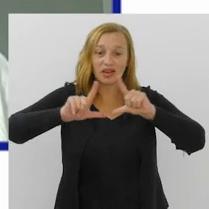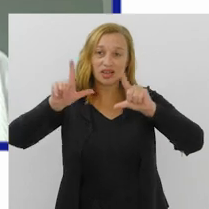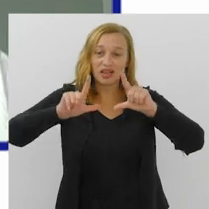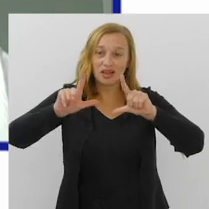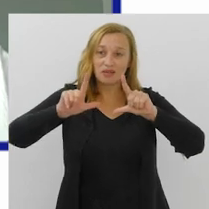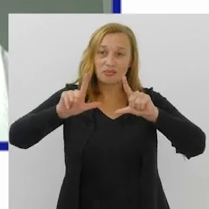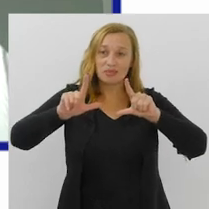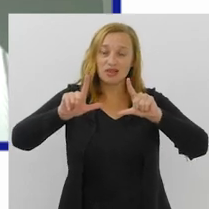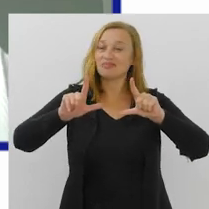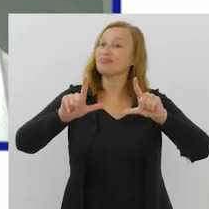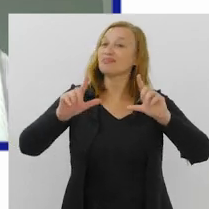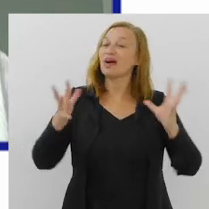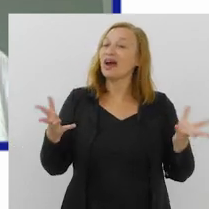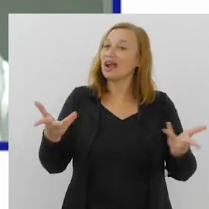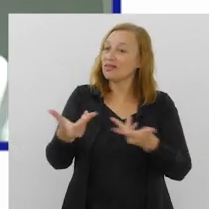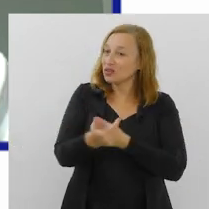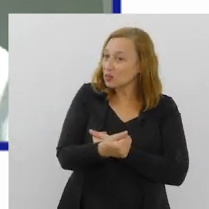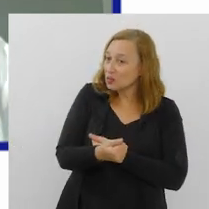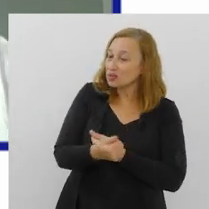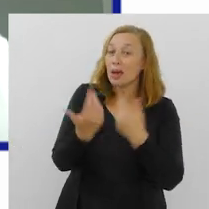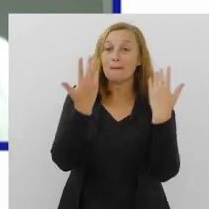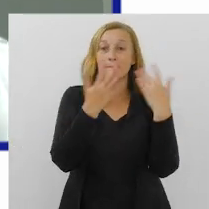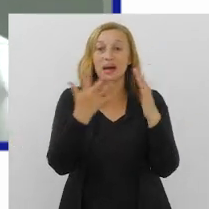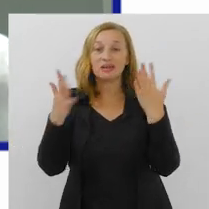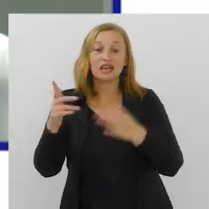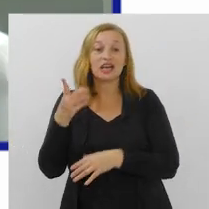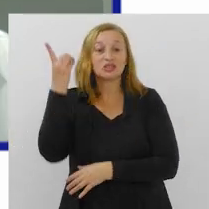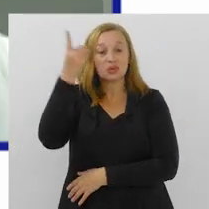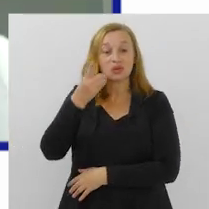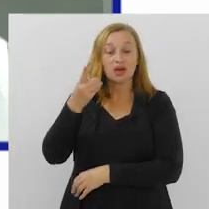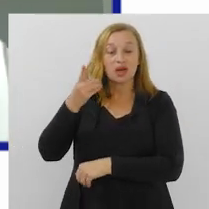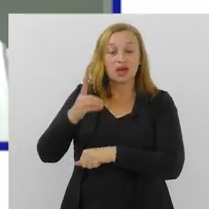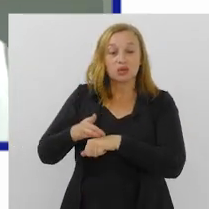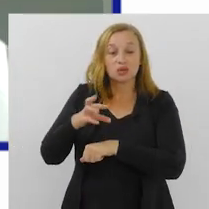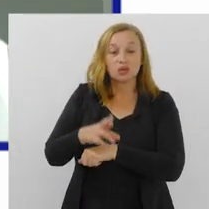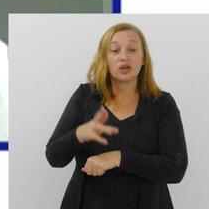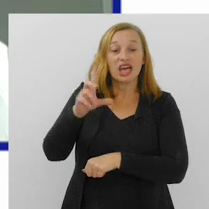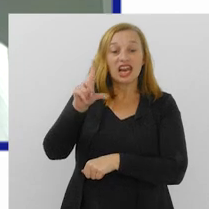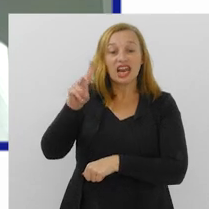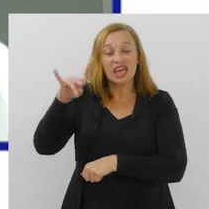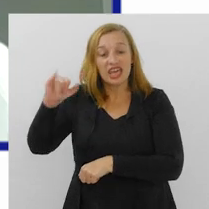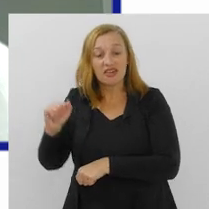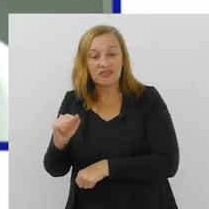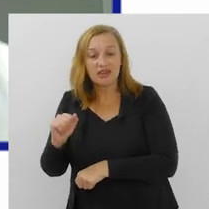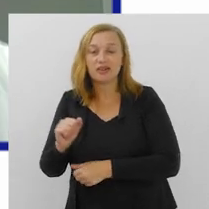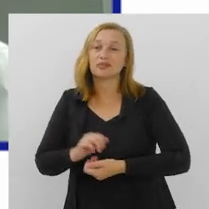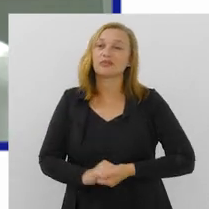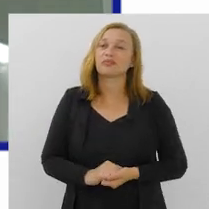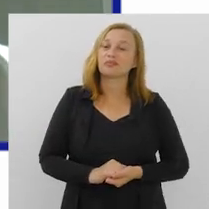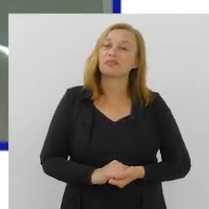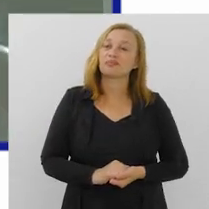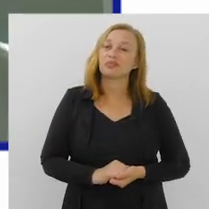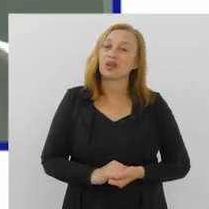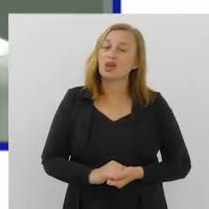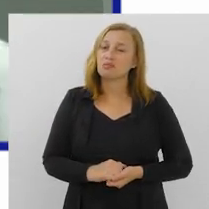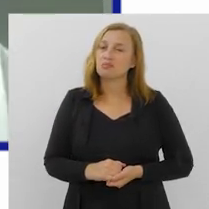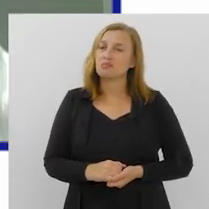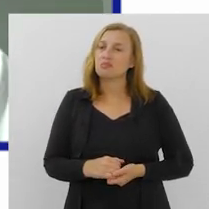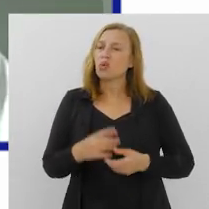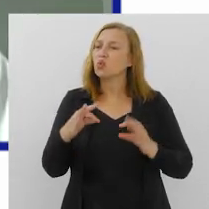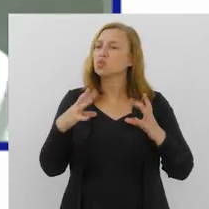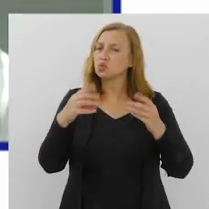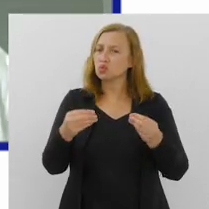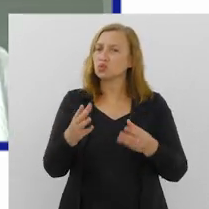mais uma vez de participar desse programa tão enriquecedor. Parabenizar a doutora Lívia Madeira